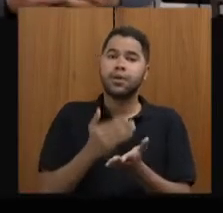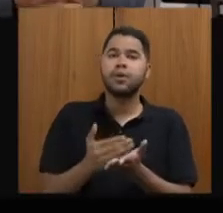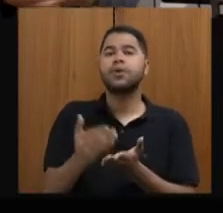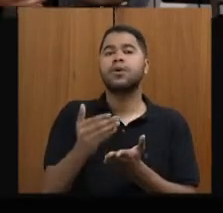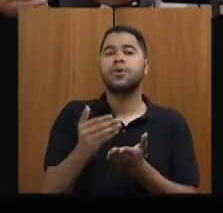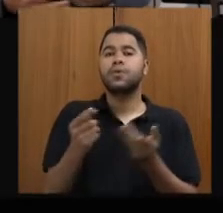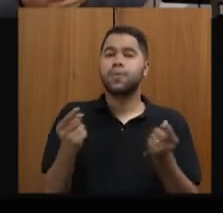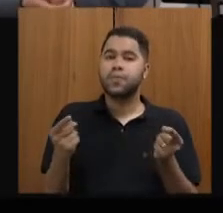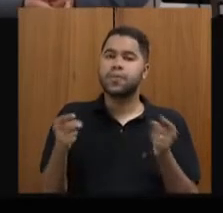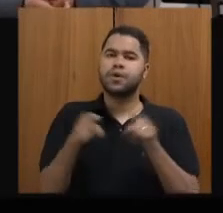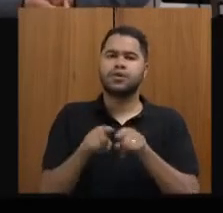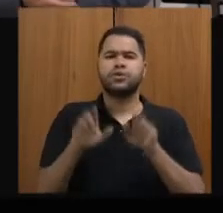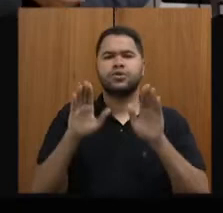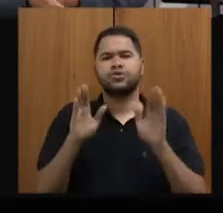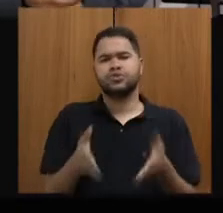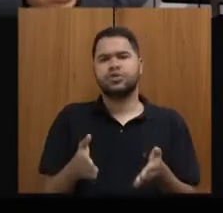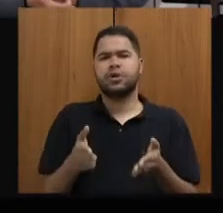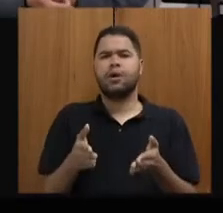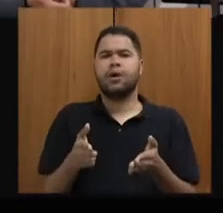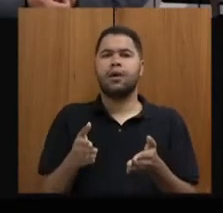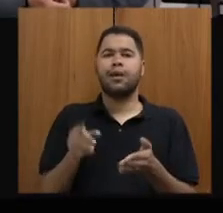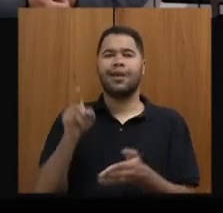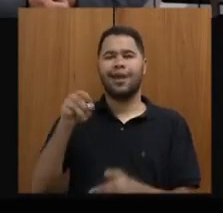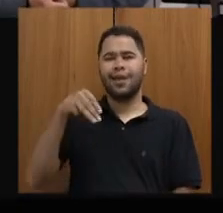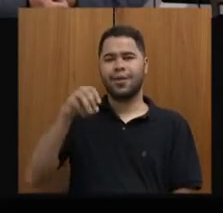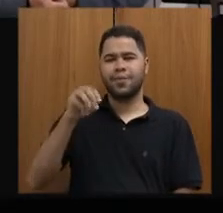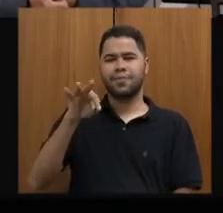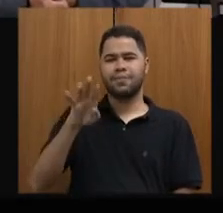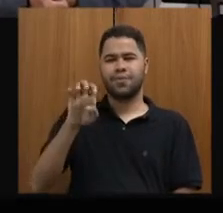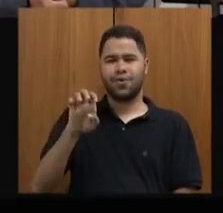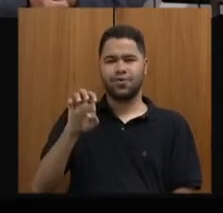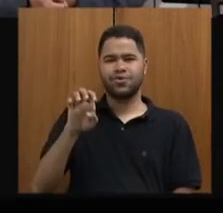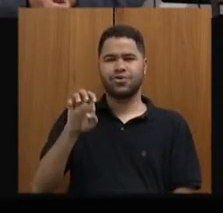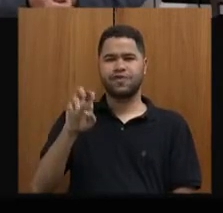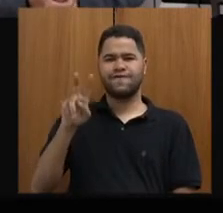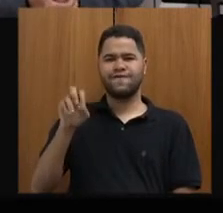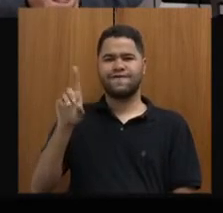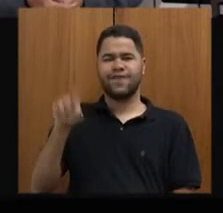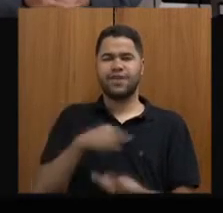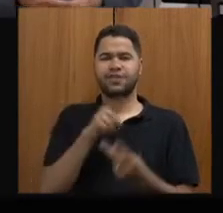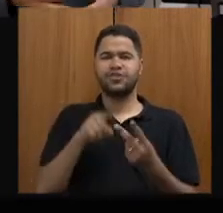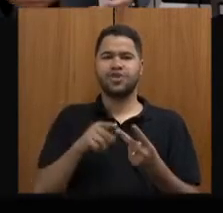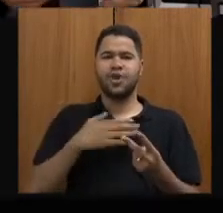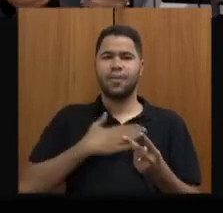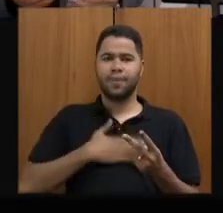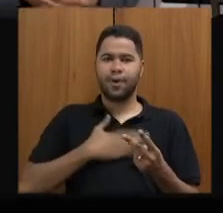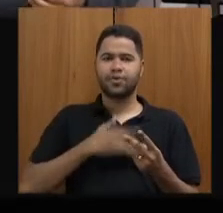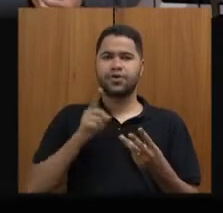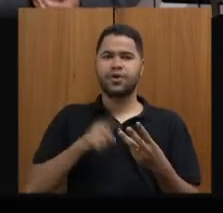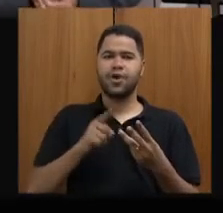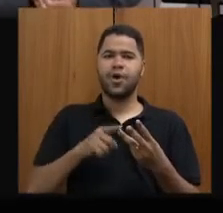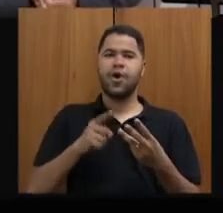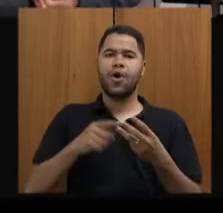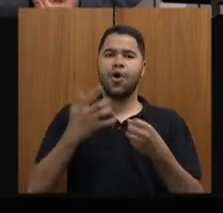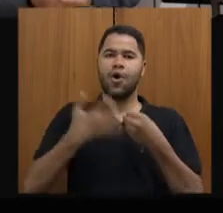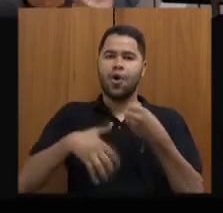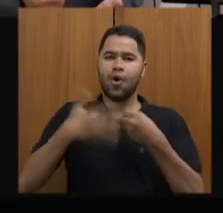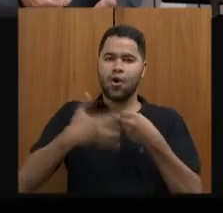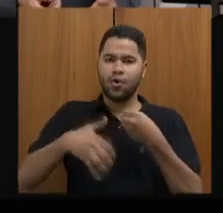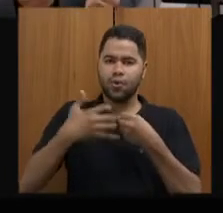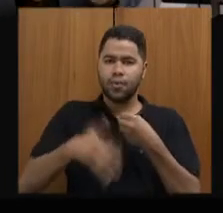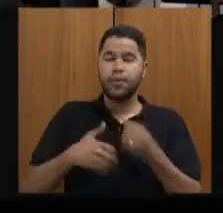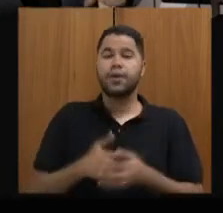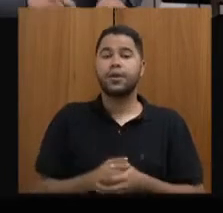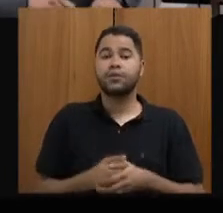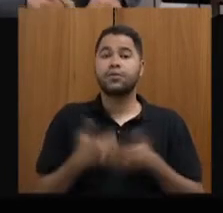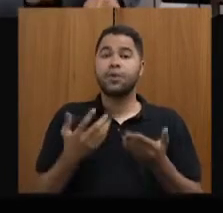parceria, e já fizemos em Monte Verde, Ouro Preto e Poços de Caldas. Sendo que, para Monte Verde e Poços de Caldas, e,